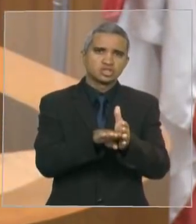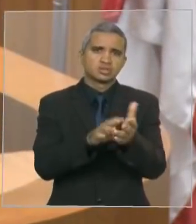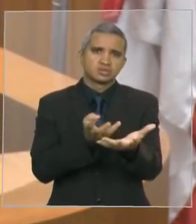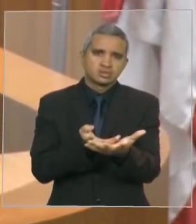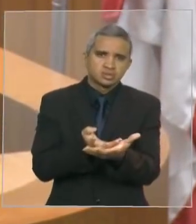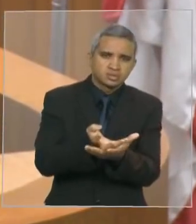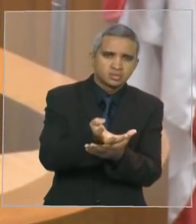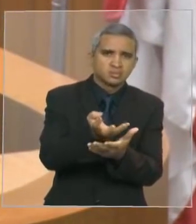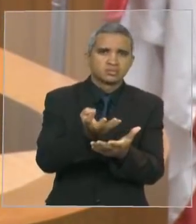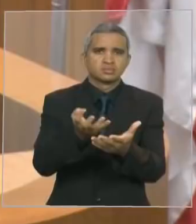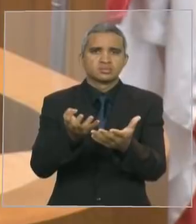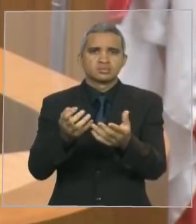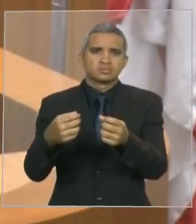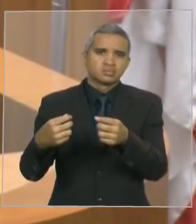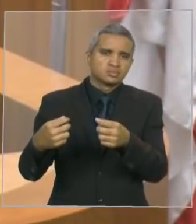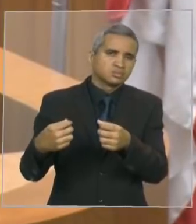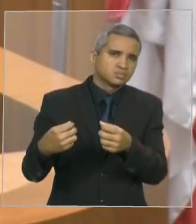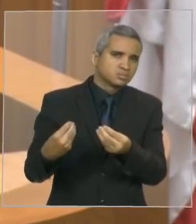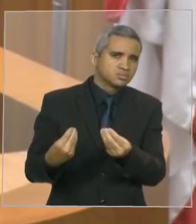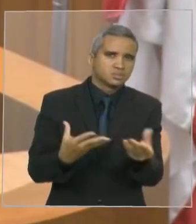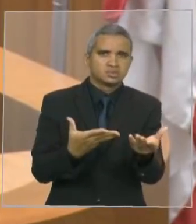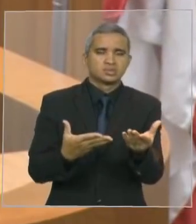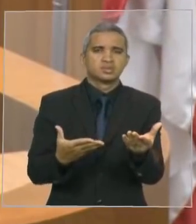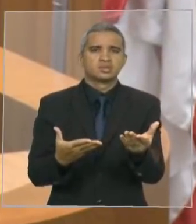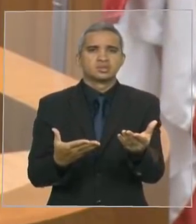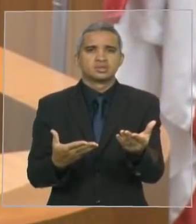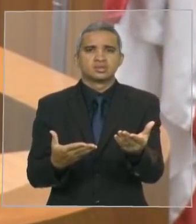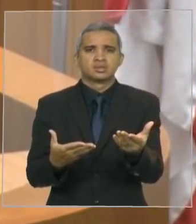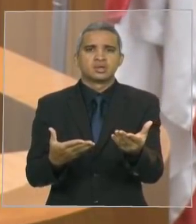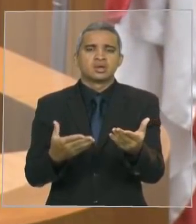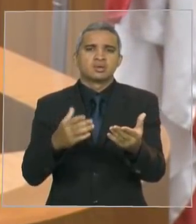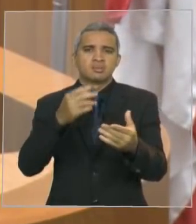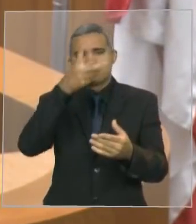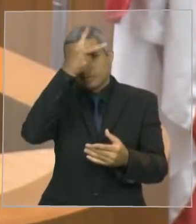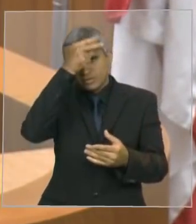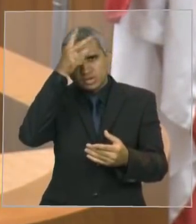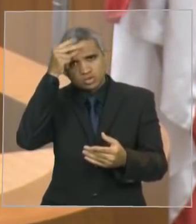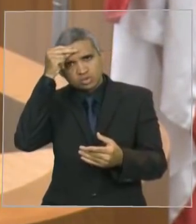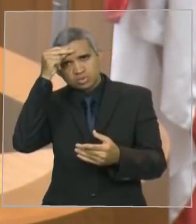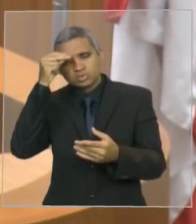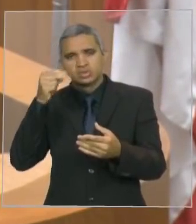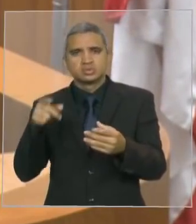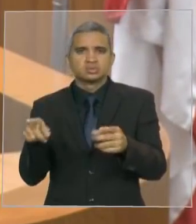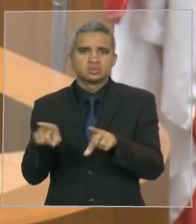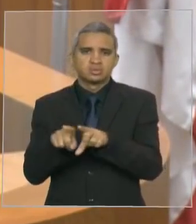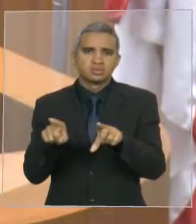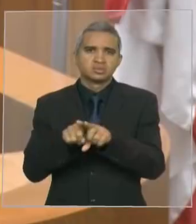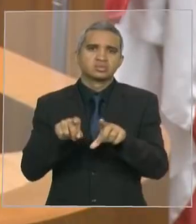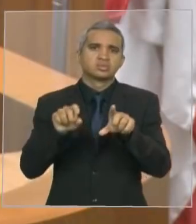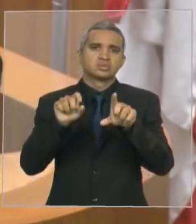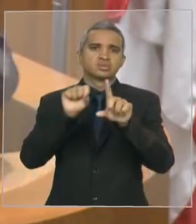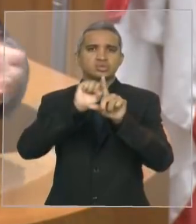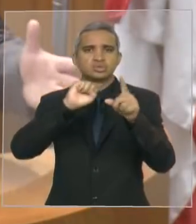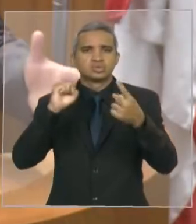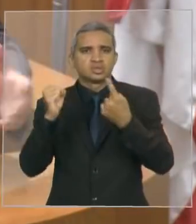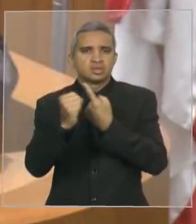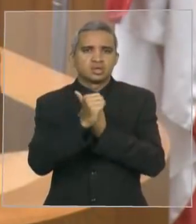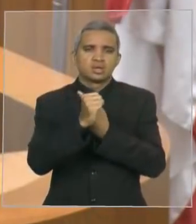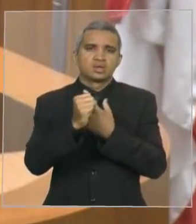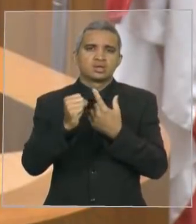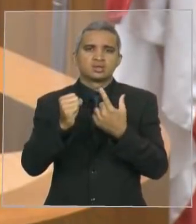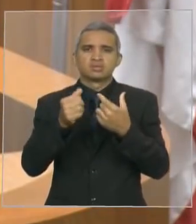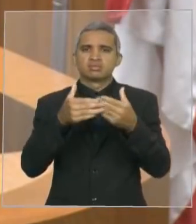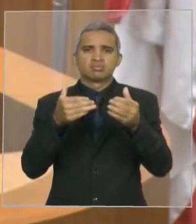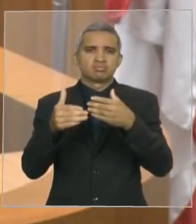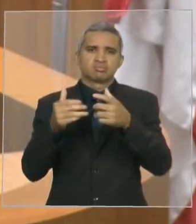prefeituras, sejam para organizações civis organizadas, sociedade civil organizada, seja para qual ente